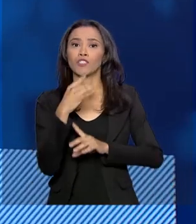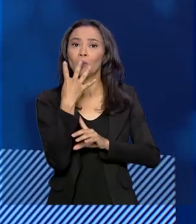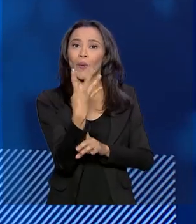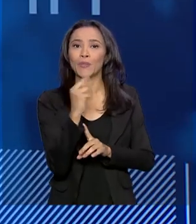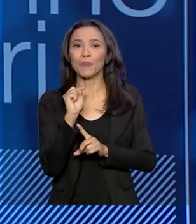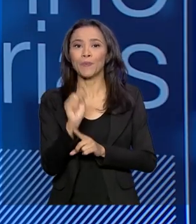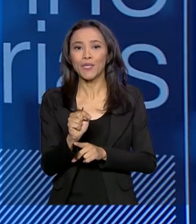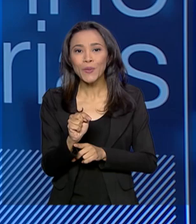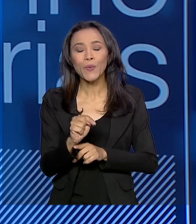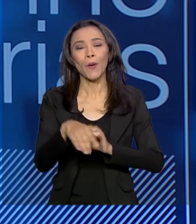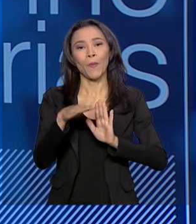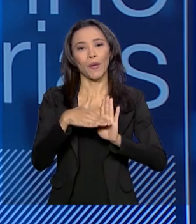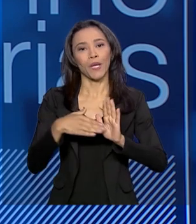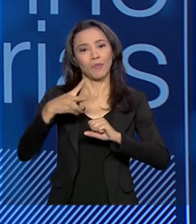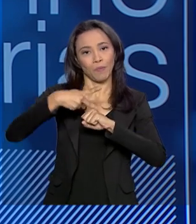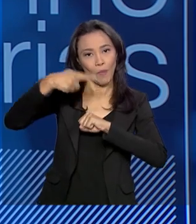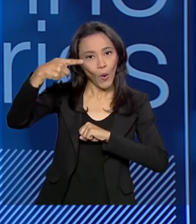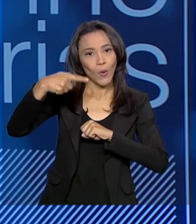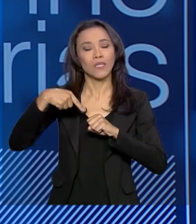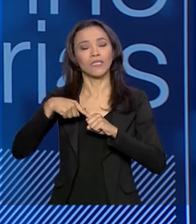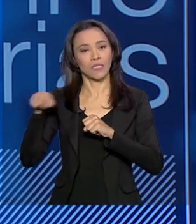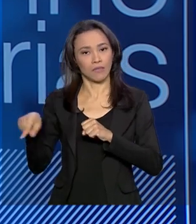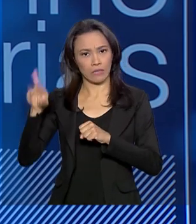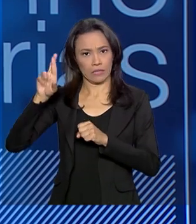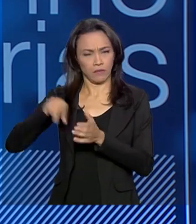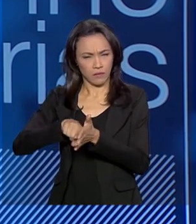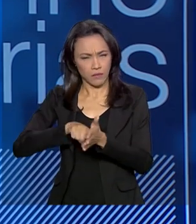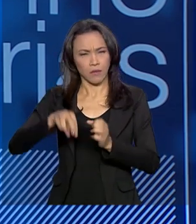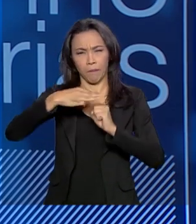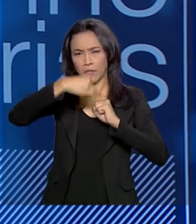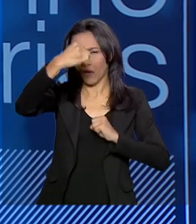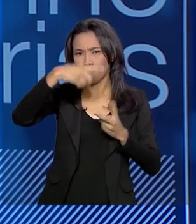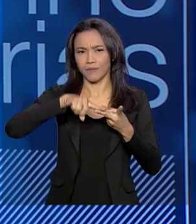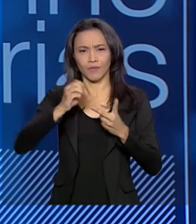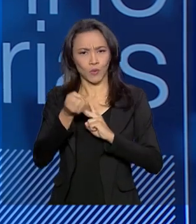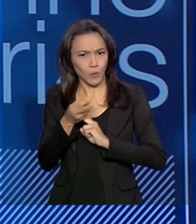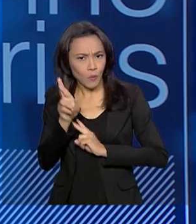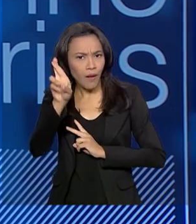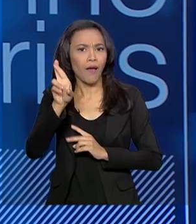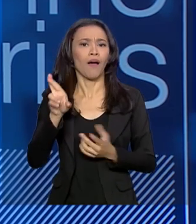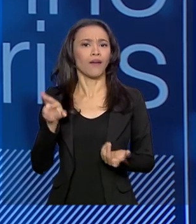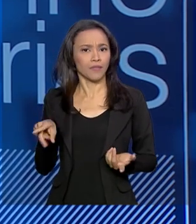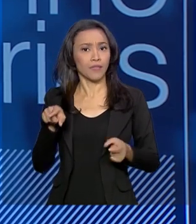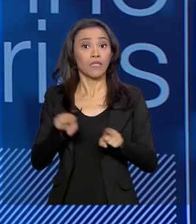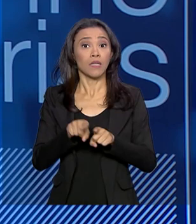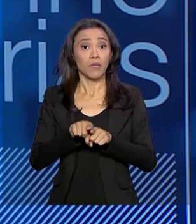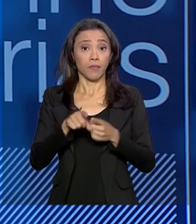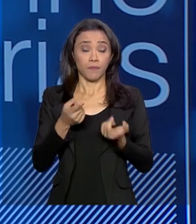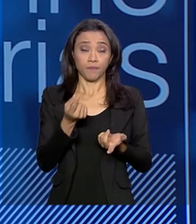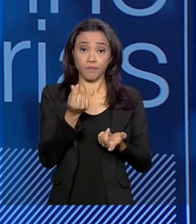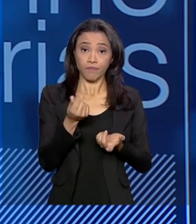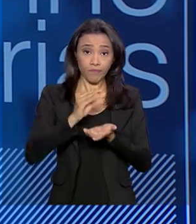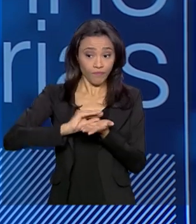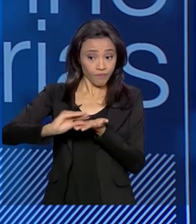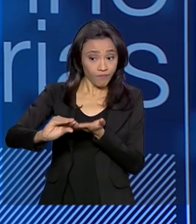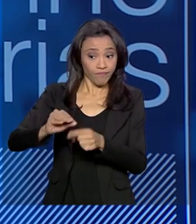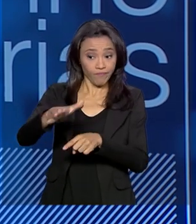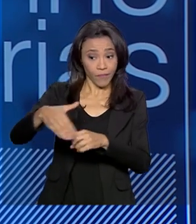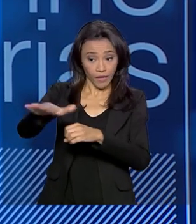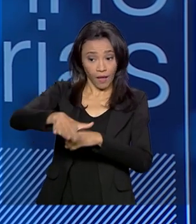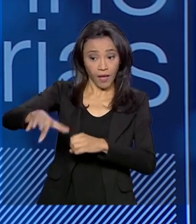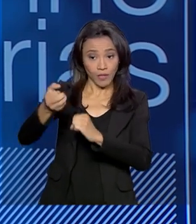programas de pós-graduação, temos de mestrado, doutorado, financiamos doutorado,